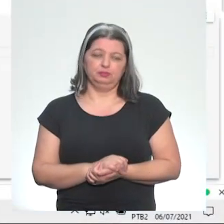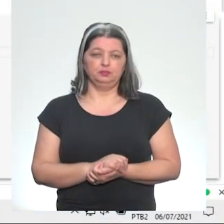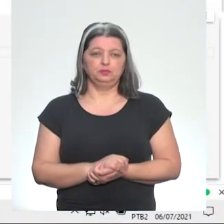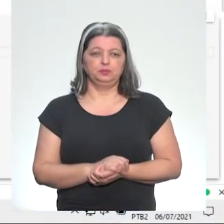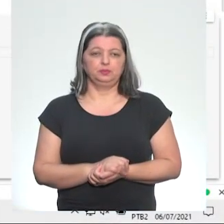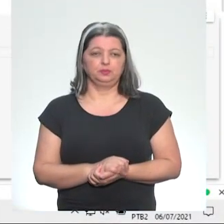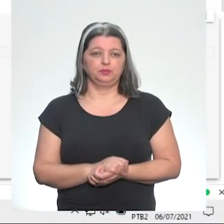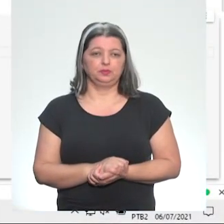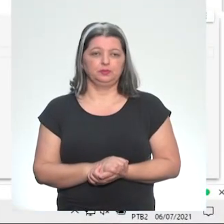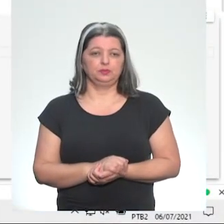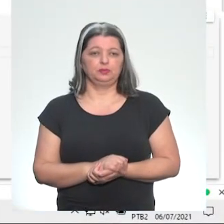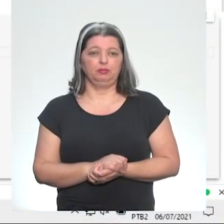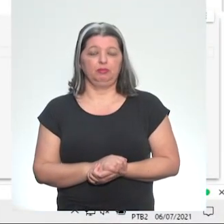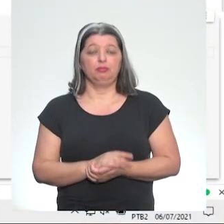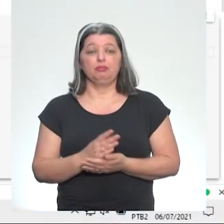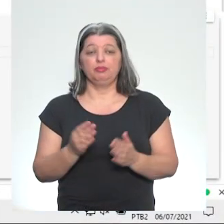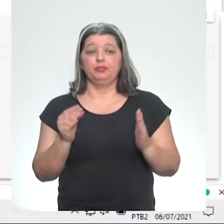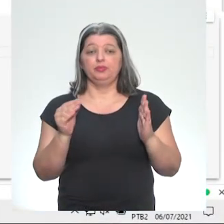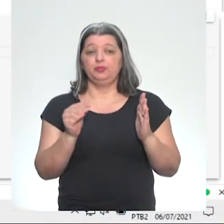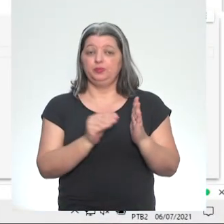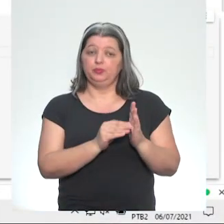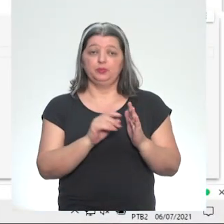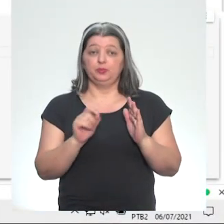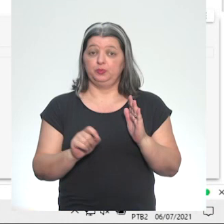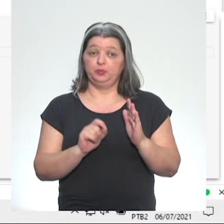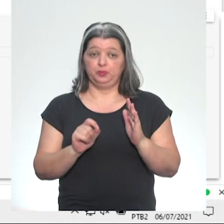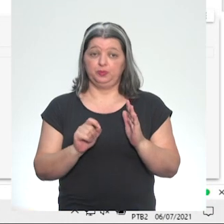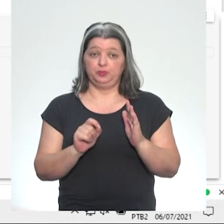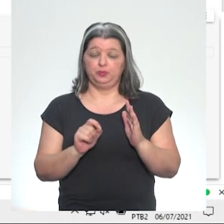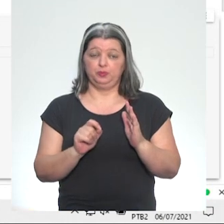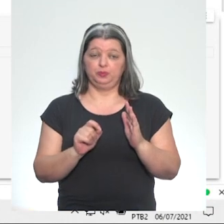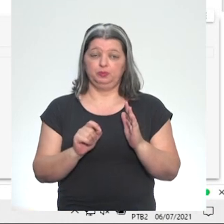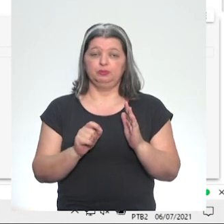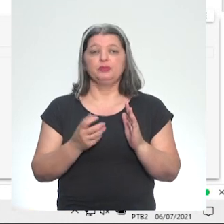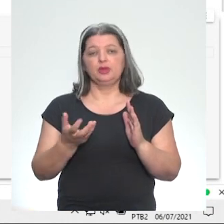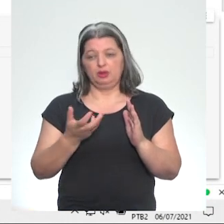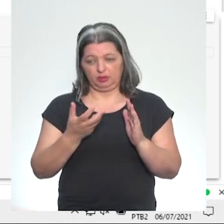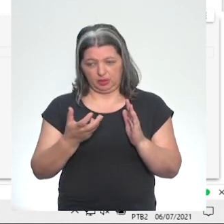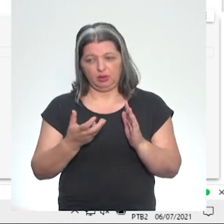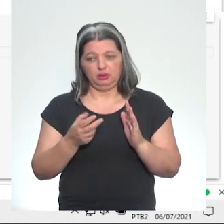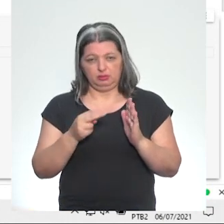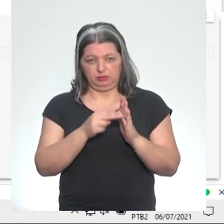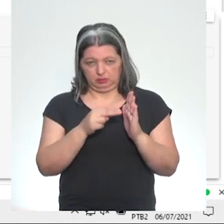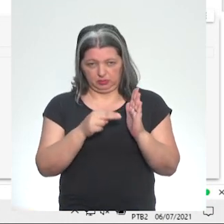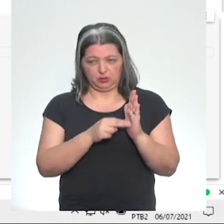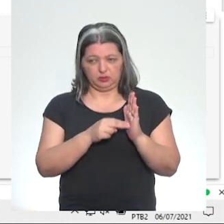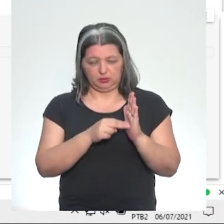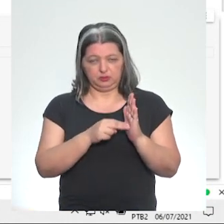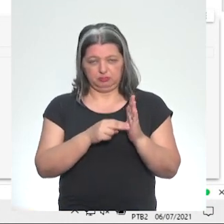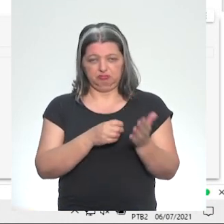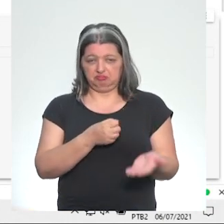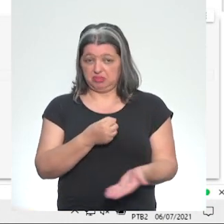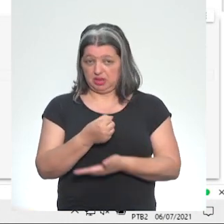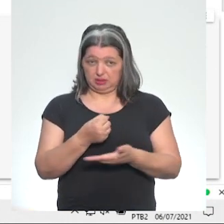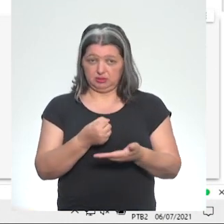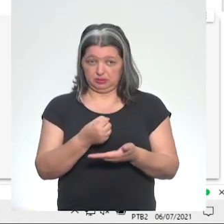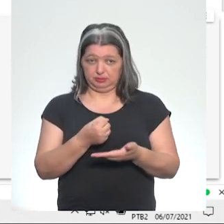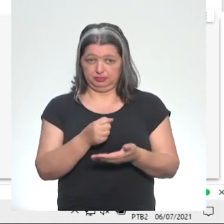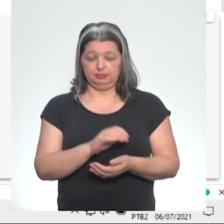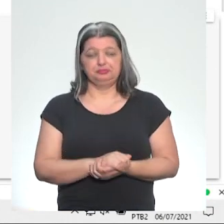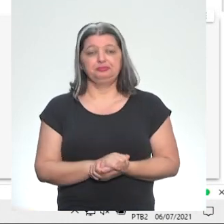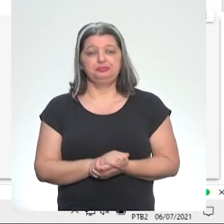aritmética. Então, eu vou colocar que a média que eu quero é igual, então, a média é igual,